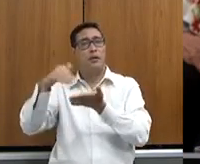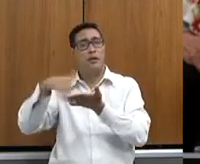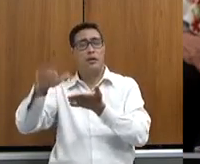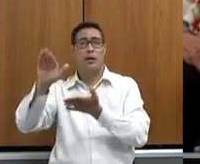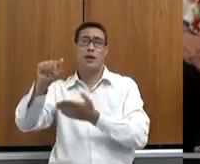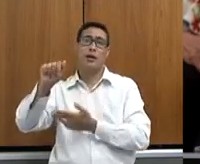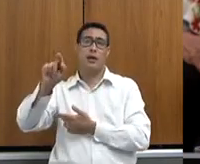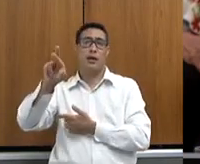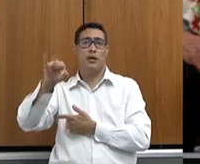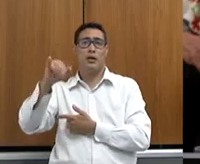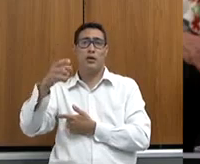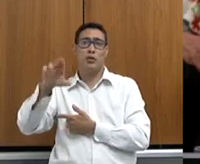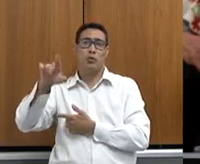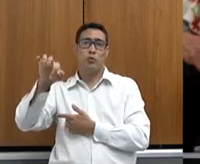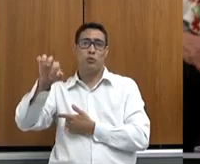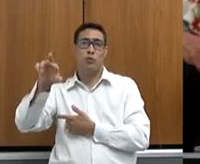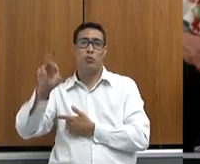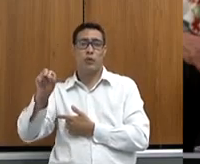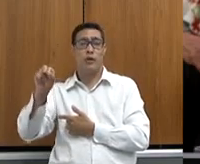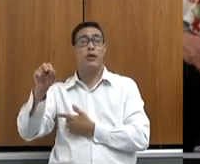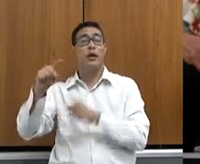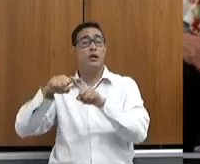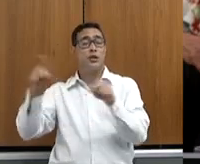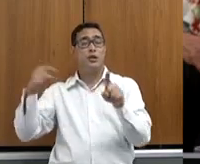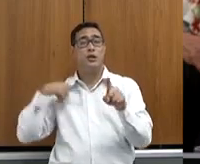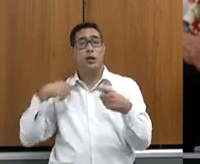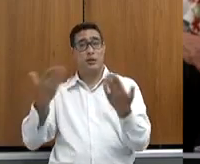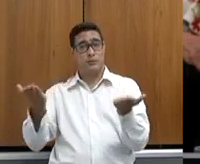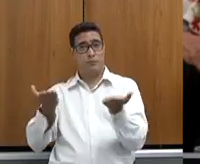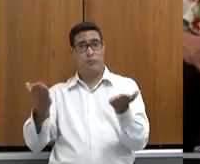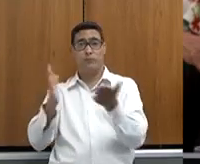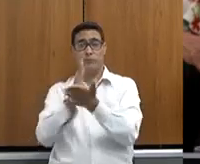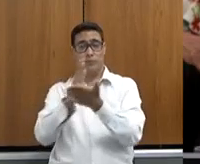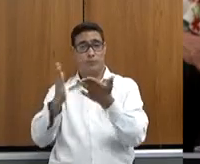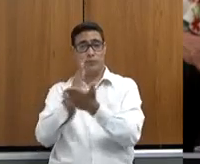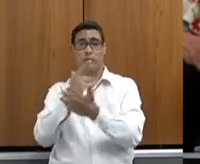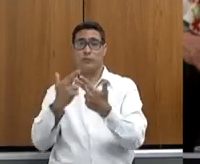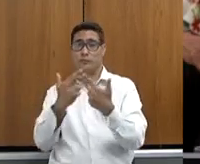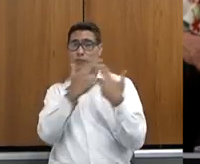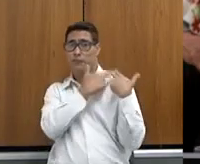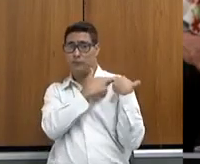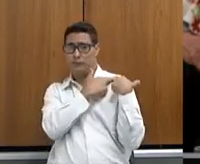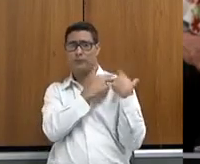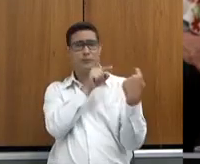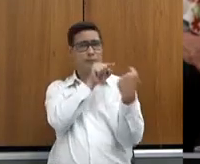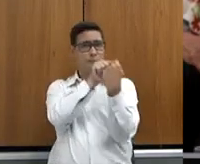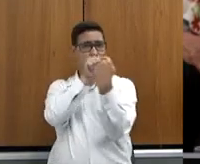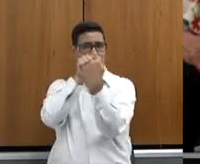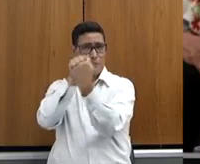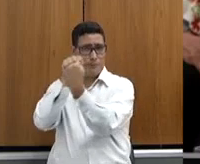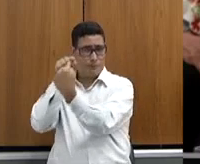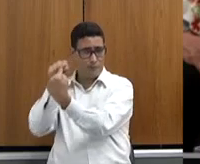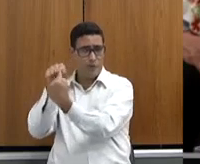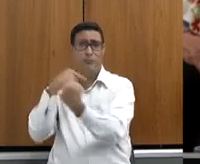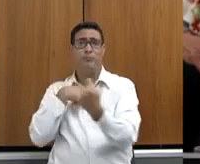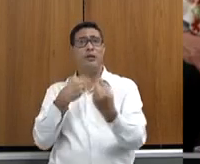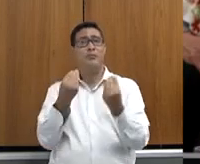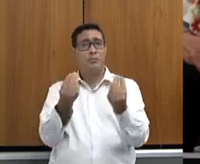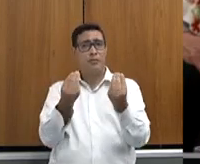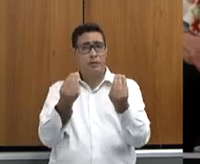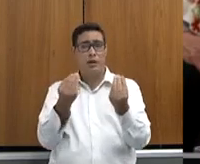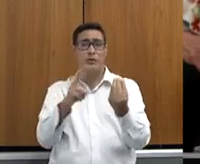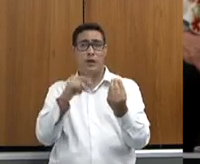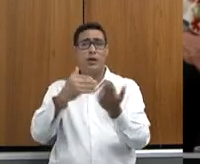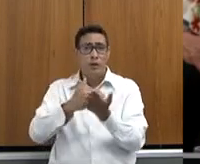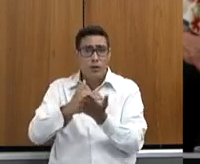vamos montar agora, nós estamos trazendo para a gente lá algumas responsabilidades nesse sentido, para a gente poder começar a